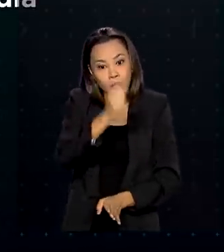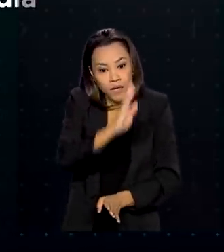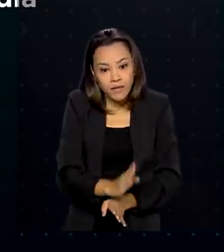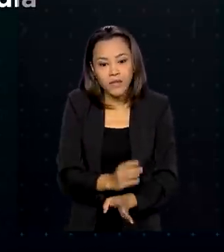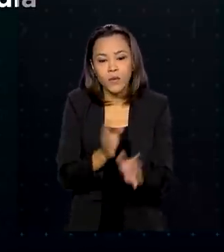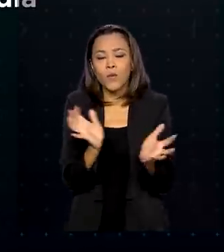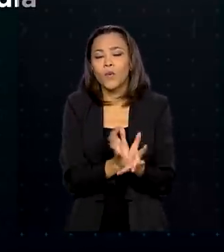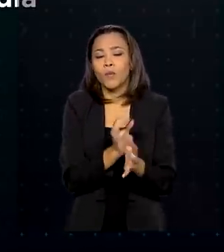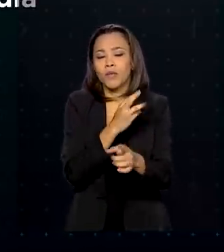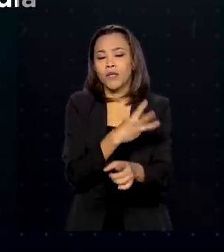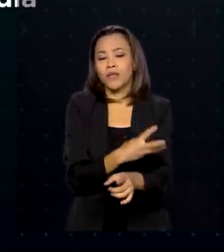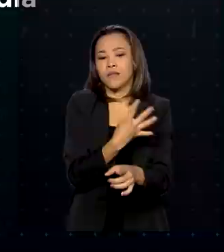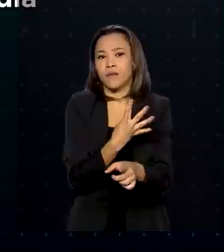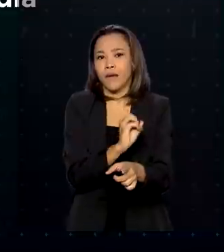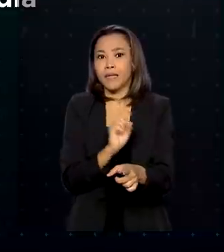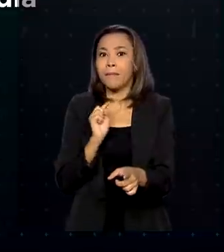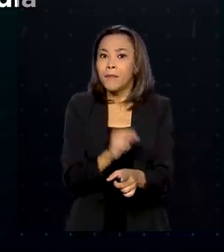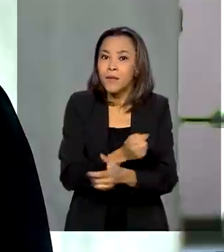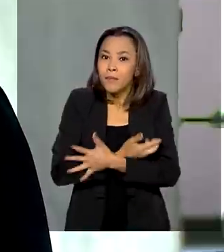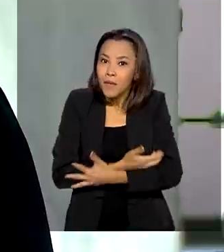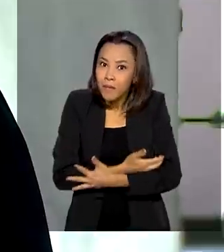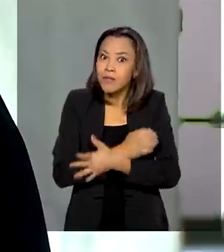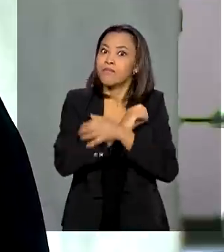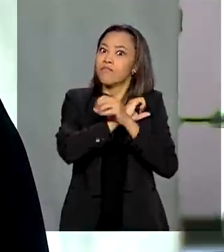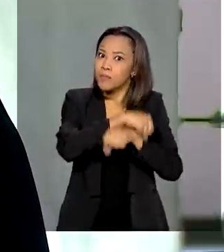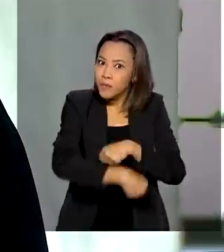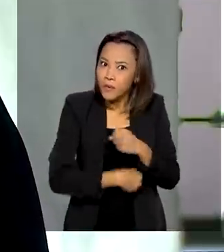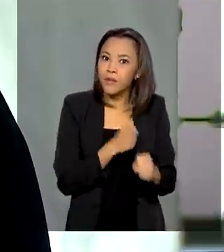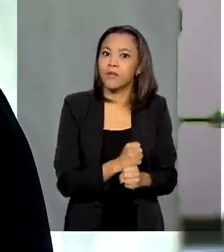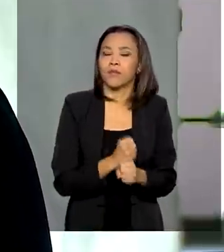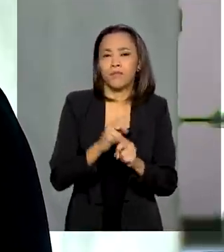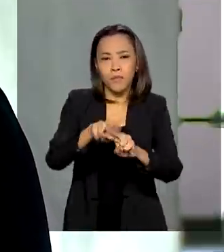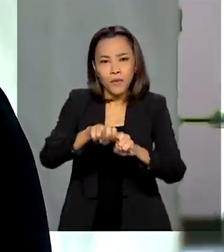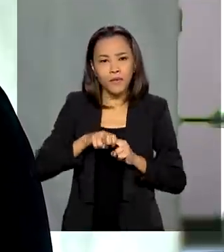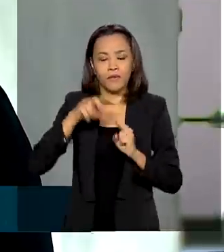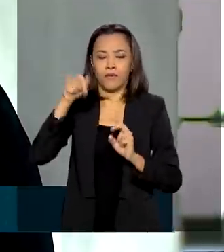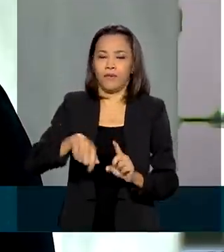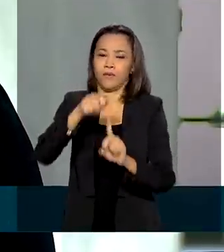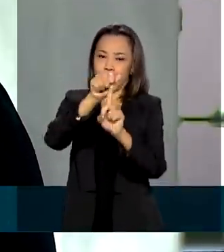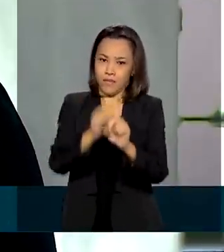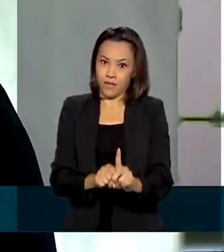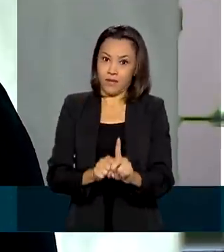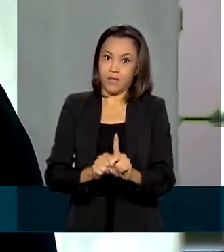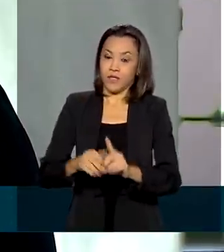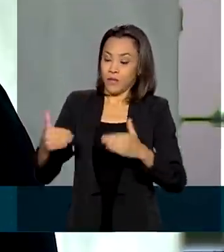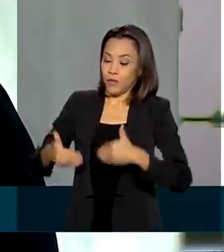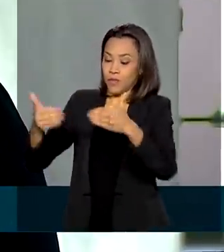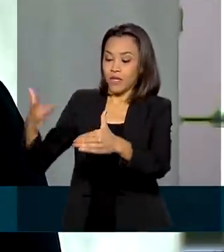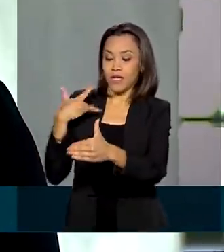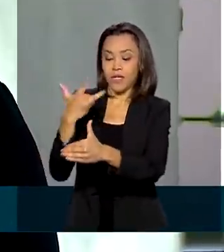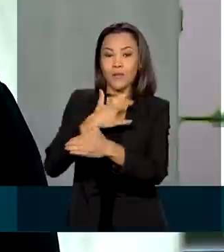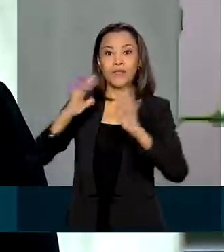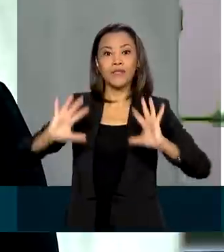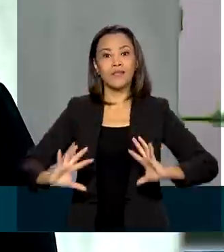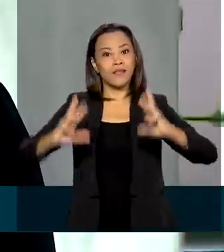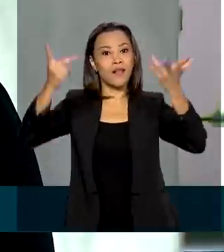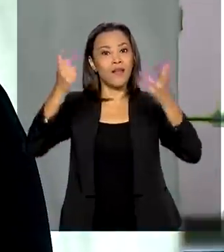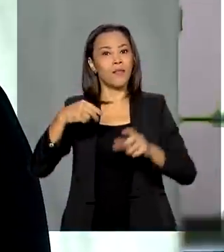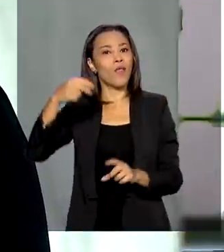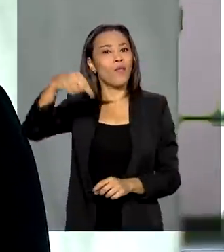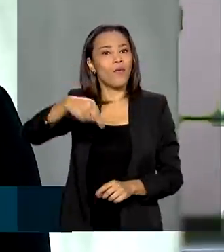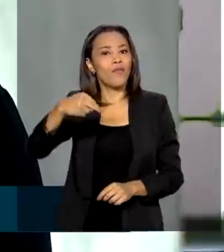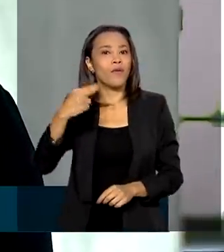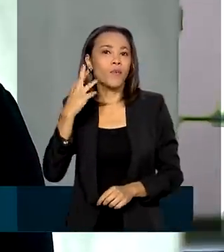340 mil bebês por ano. Por isso, neste mês, o Ministério da Saúde celebra o Novembro Roxo de